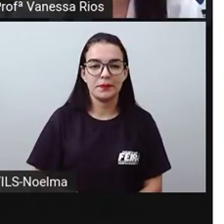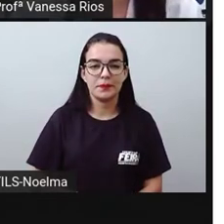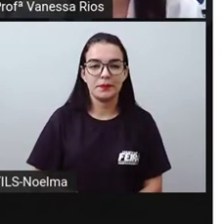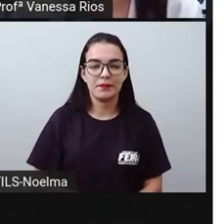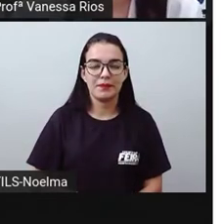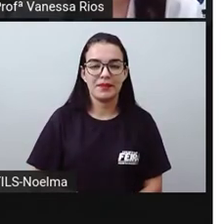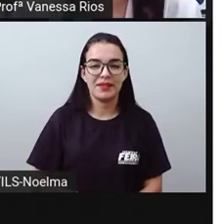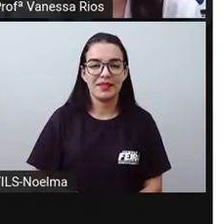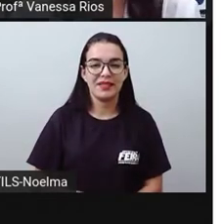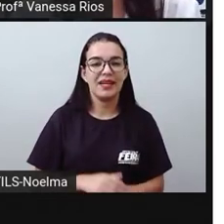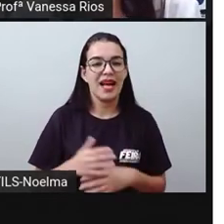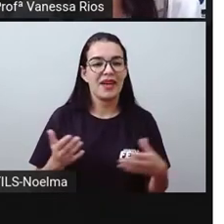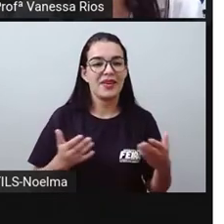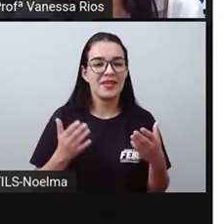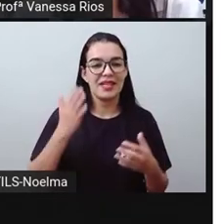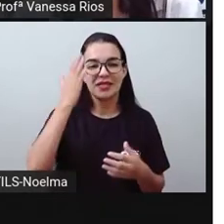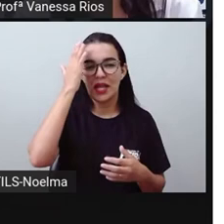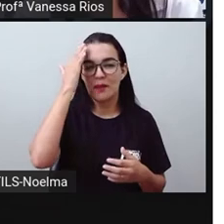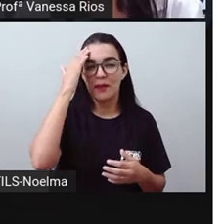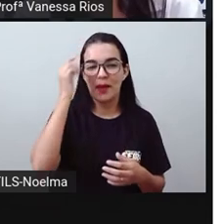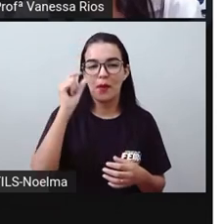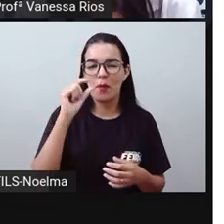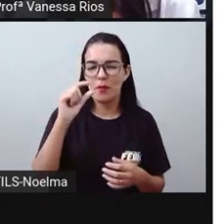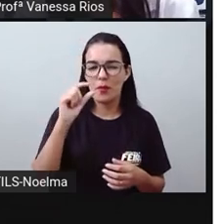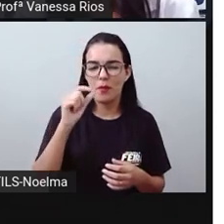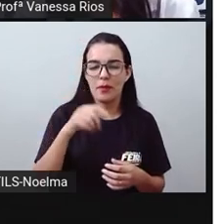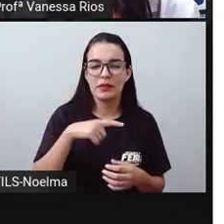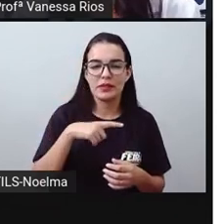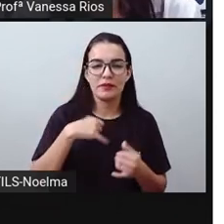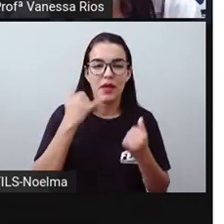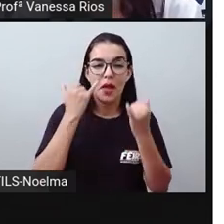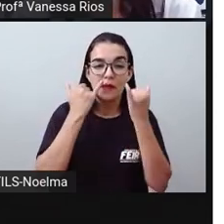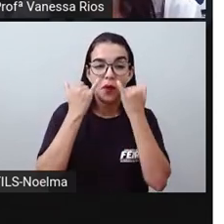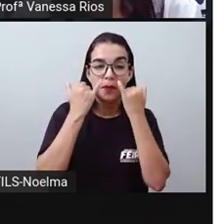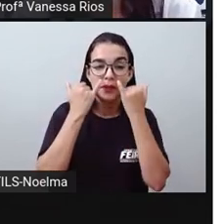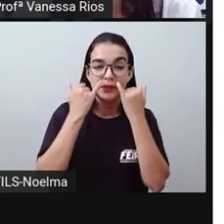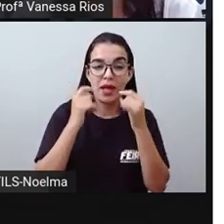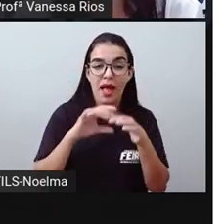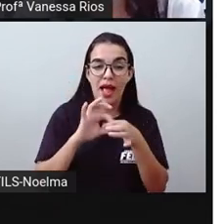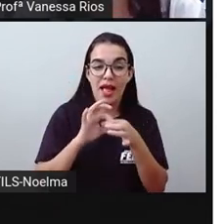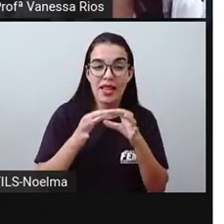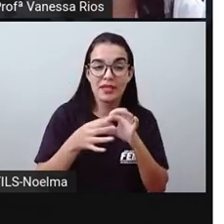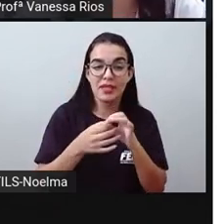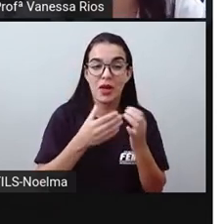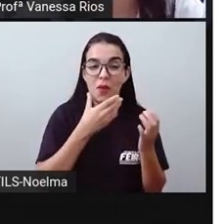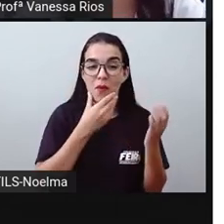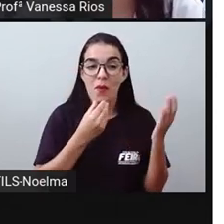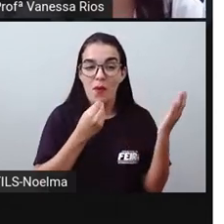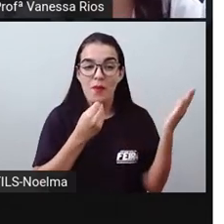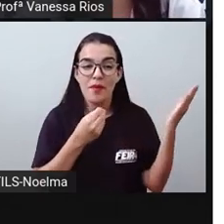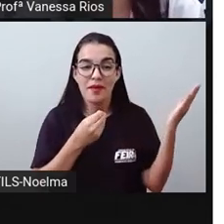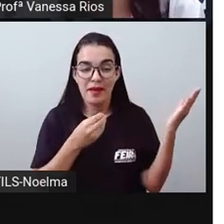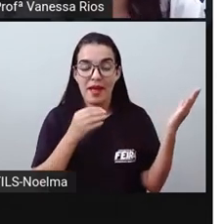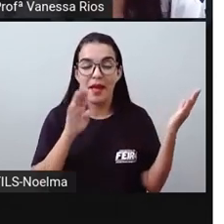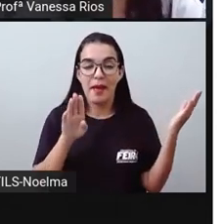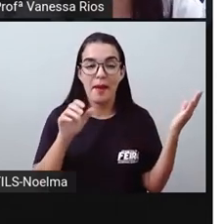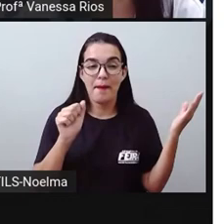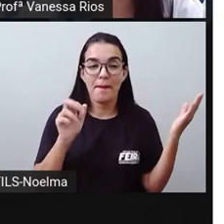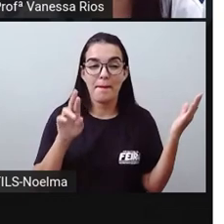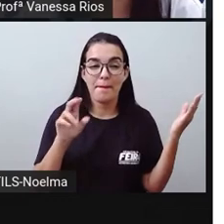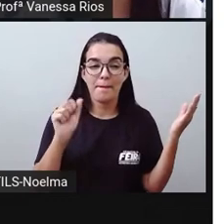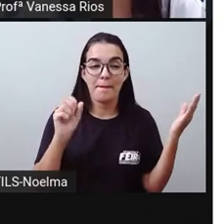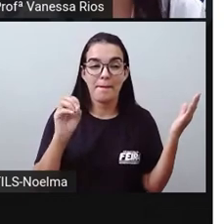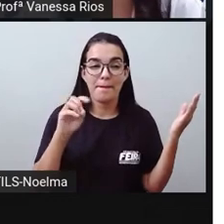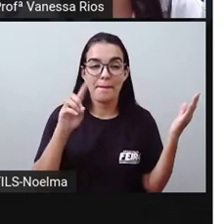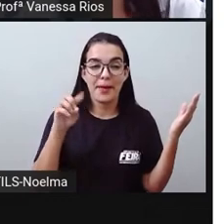E aí, para saber mais, a Pró trouxe aqui algumas informações relacionadas ao Barão de Mauá. Quem foi esse homem